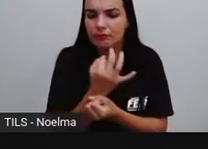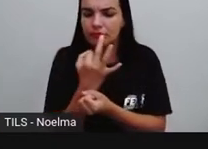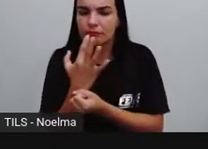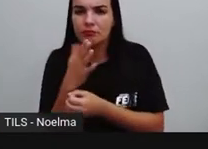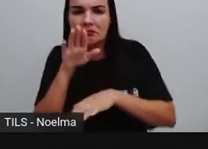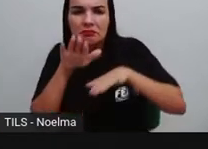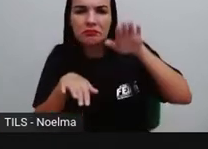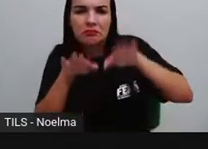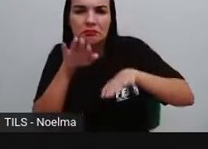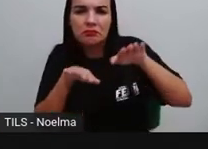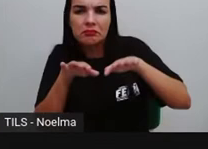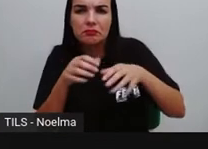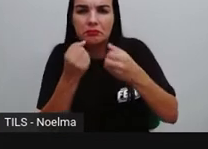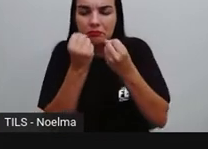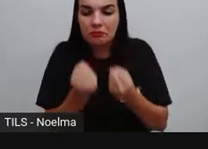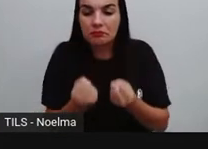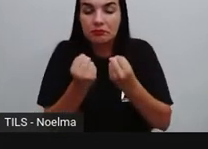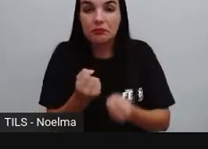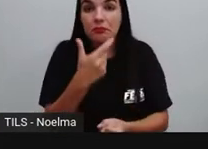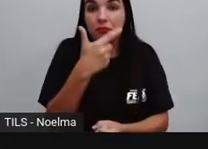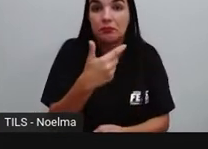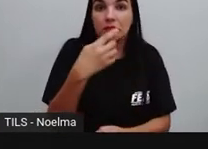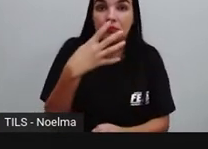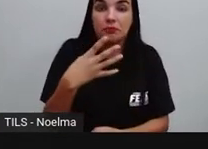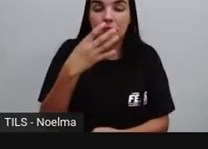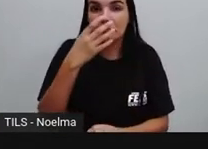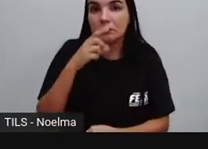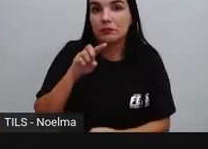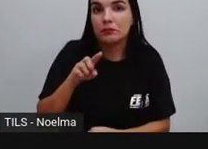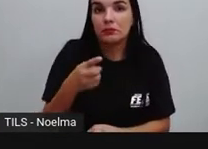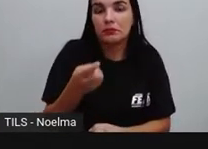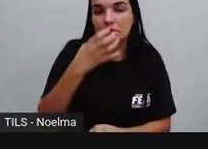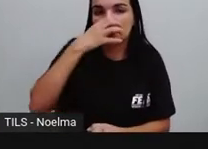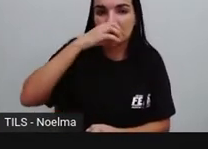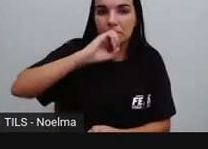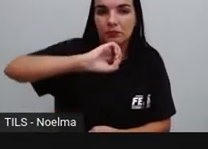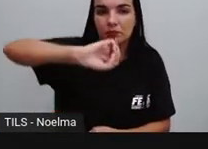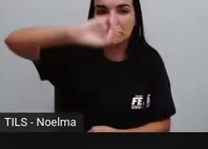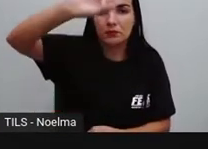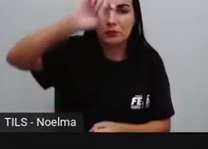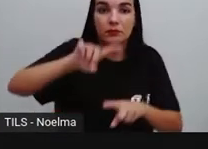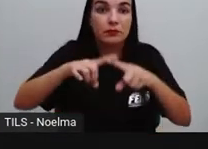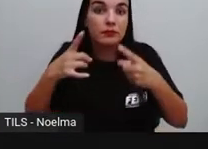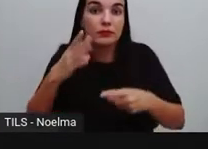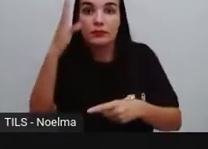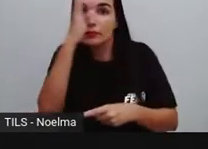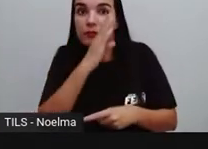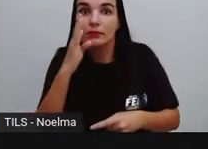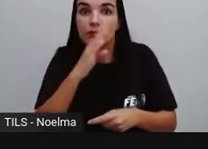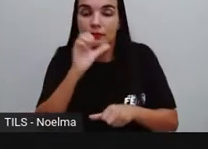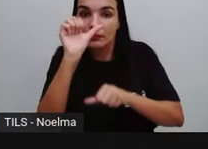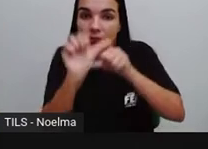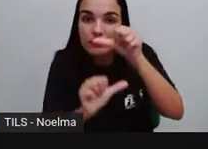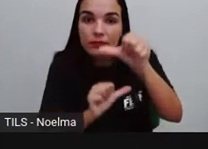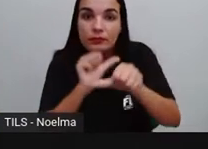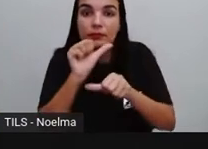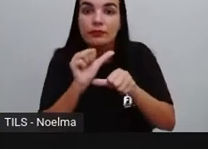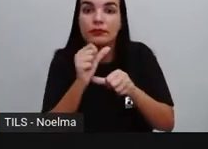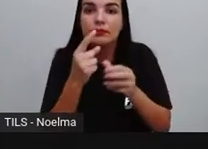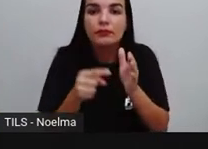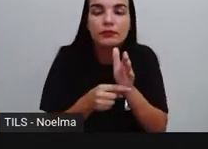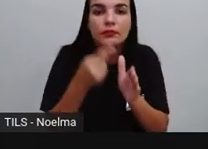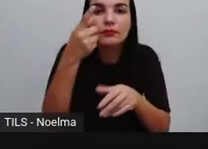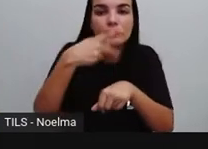equivale ao peso de 24 mil elefantes. Com isso, o Brasil se torna um dos primeiros países do mundo